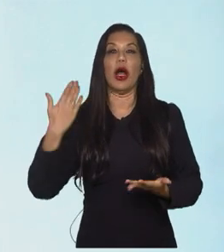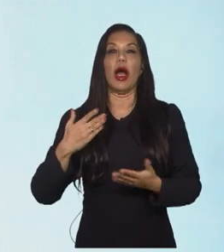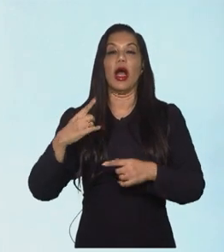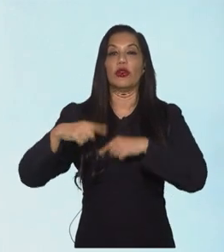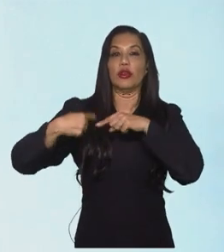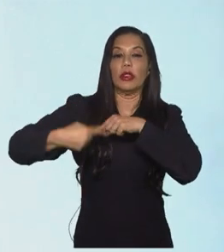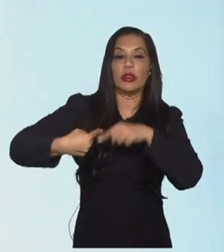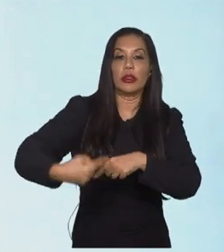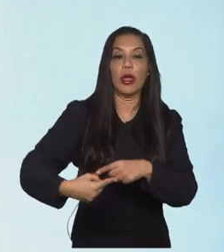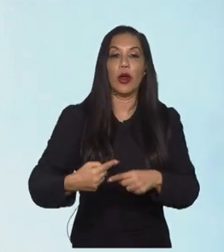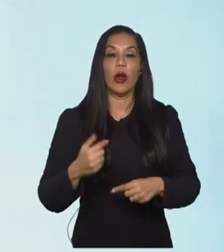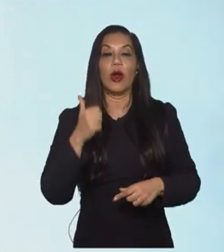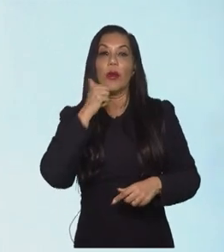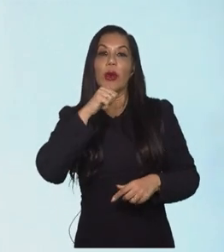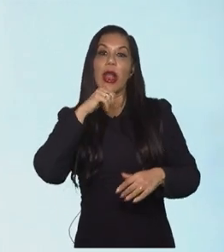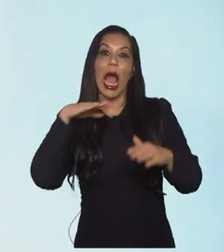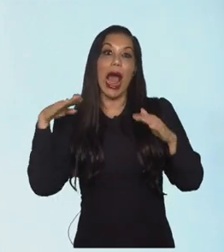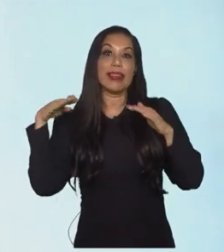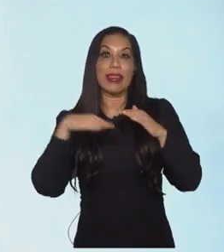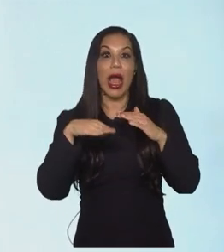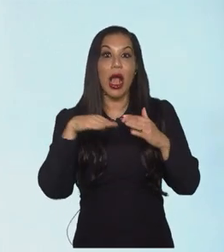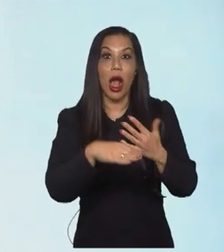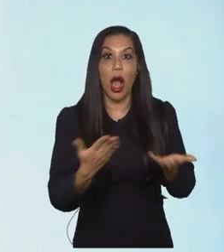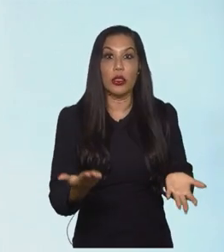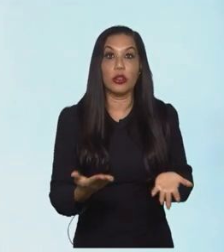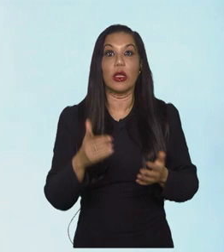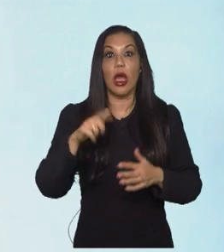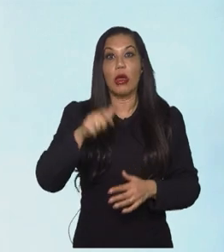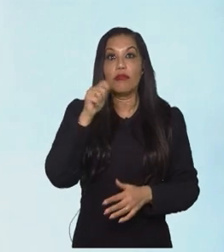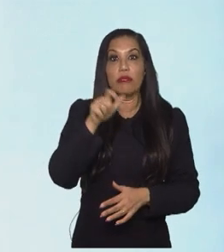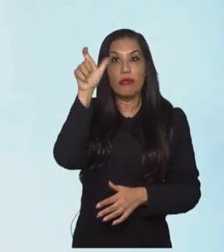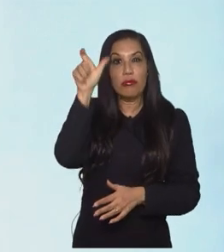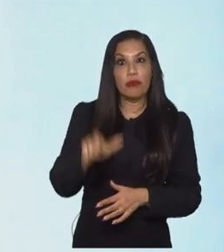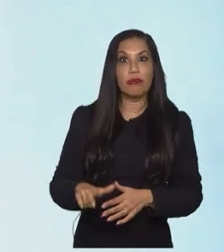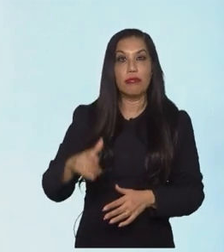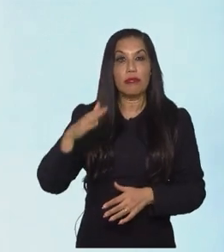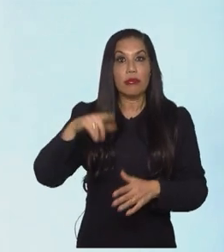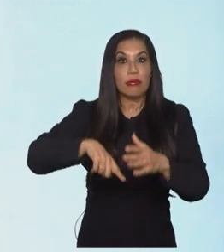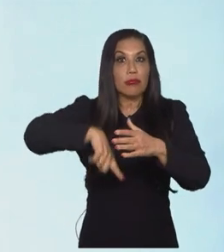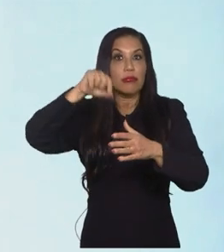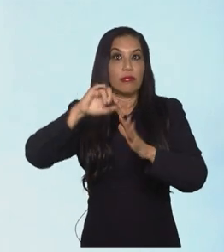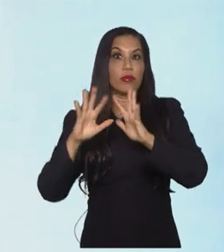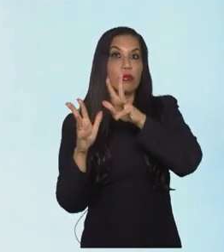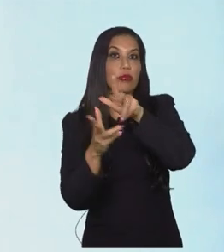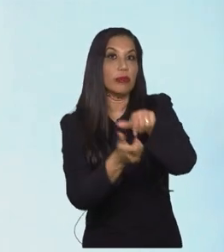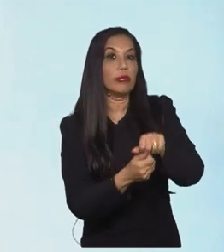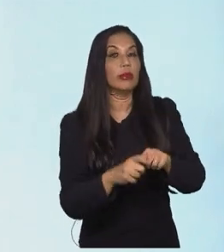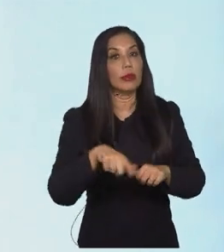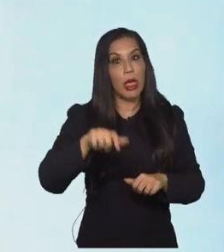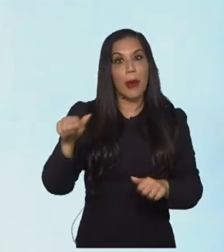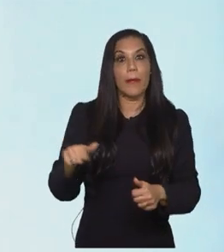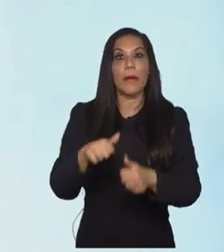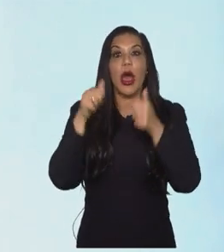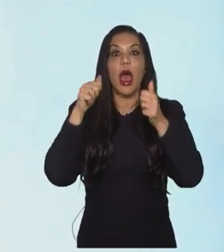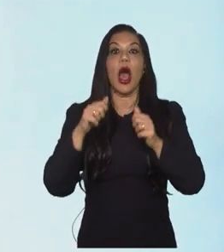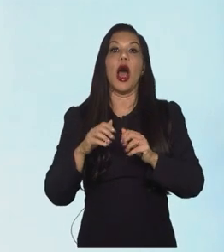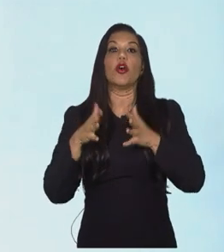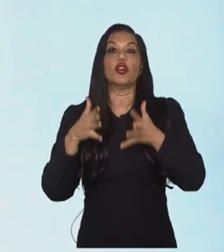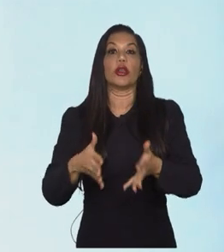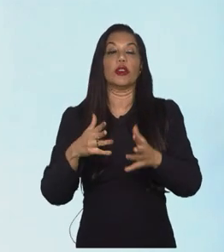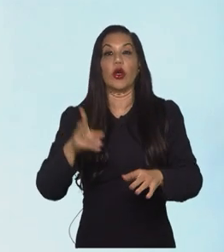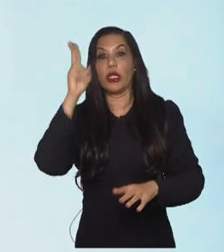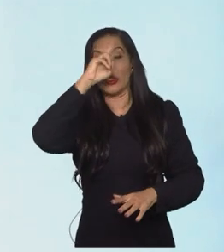Sanker, atacante do Chelsea, é uma das melhores atacantes do mundo, é provavelmente a maior jogadora da história da